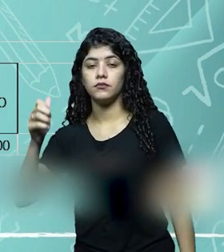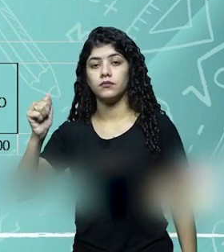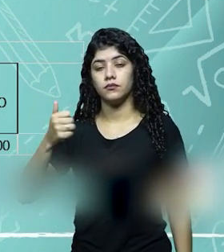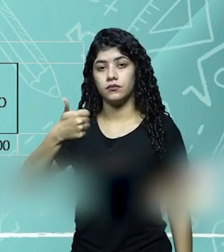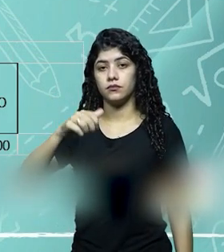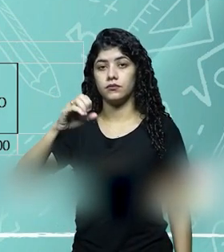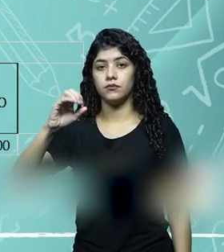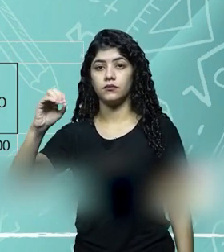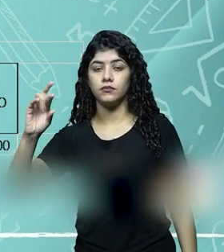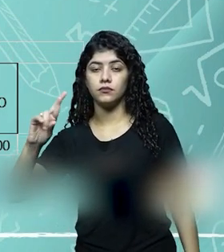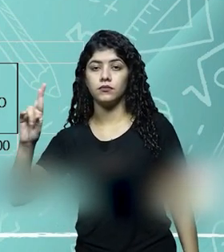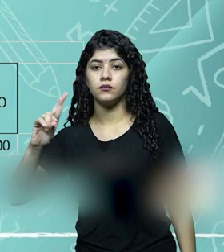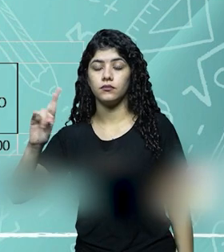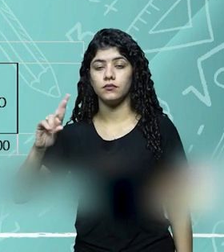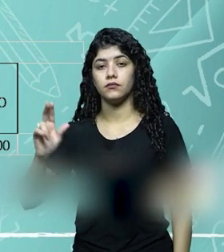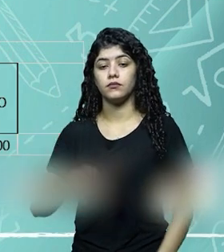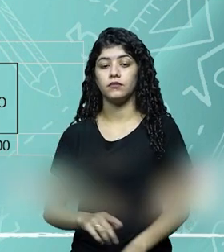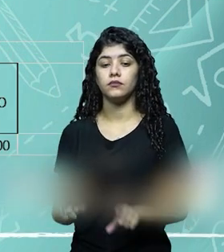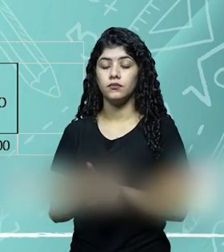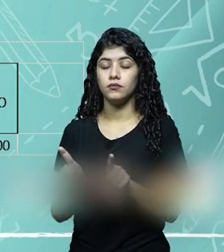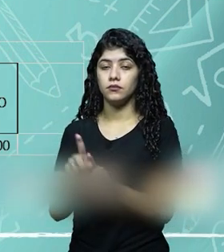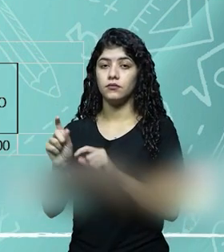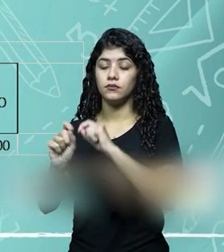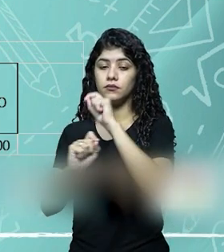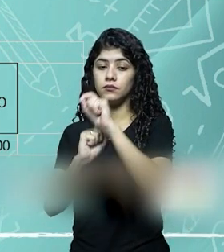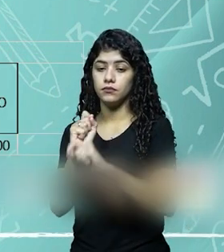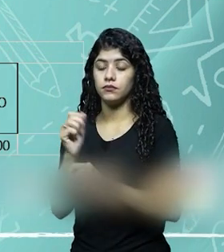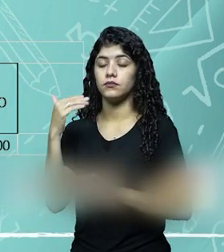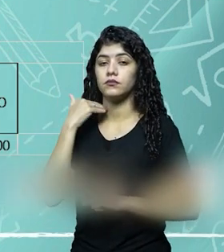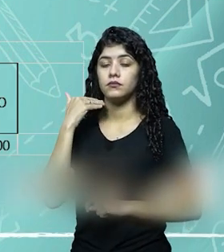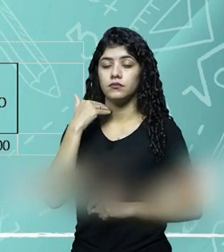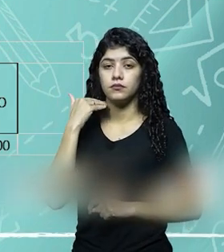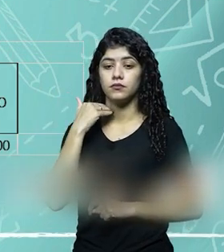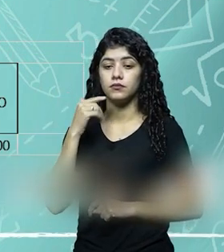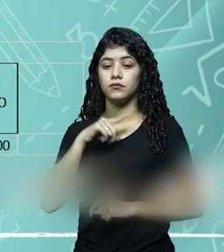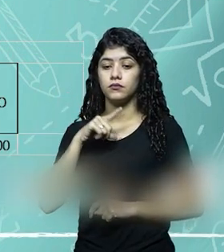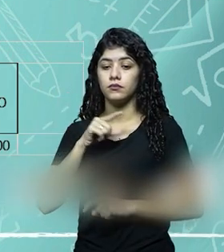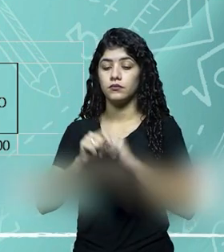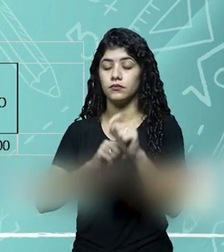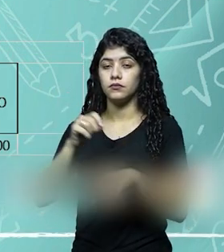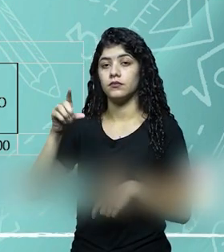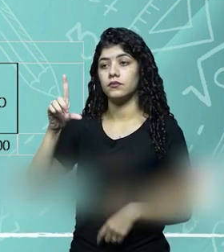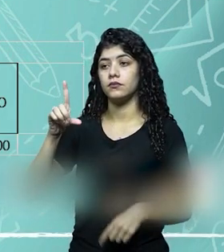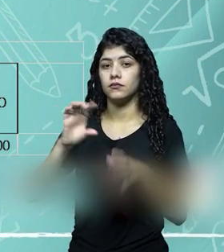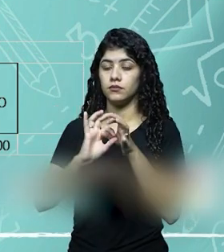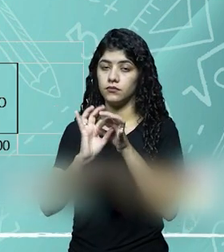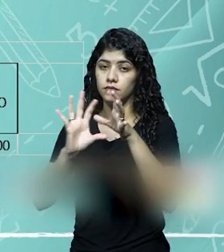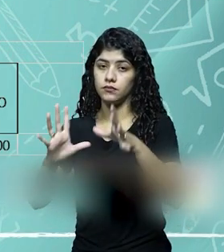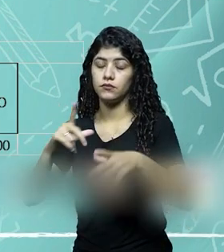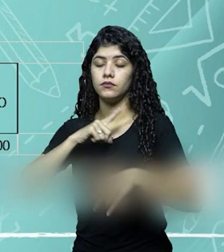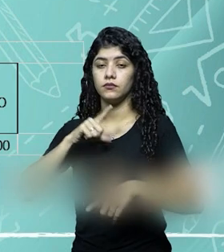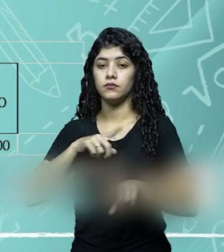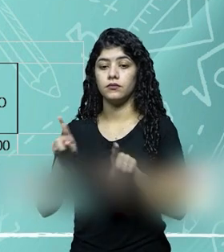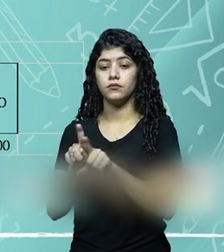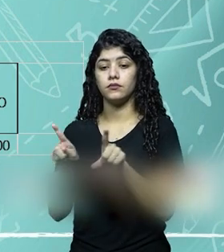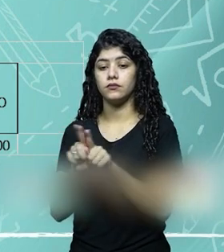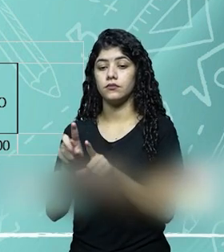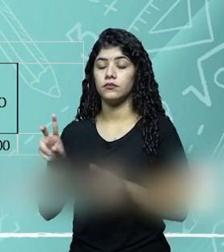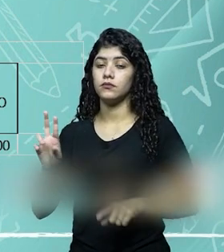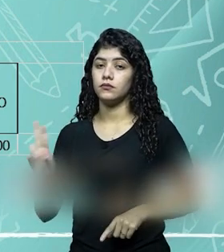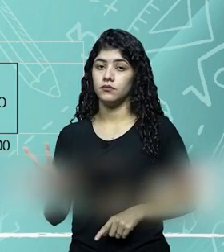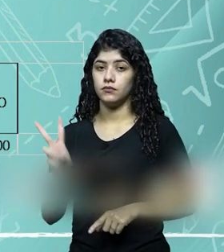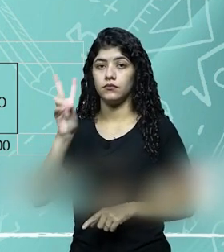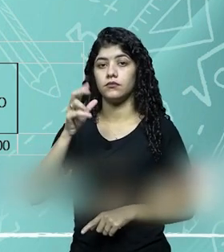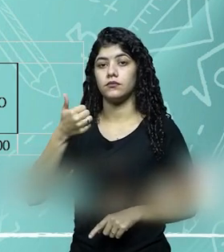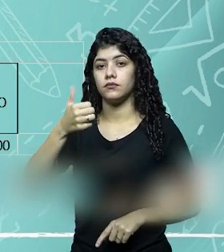estoques, no valor de 100 mil reais. E a conta banco movimento, vou tirar lá de disponibilidades, que fica no ativo circulante também,